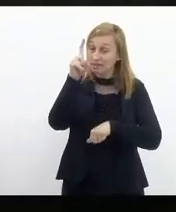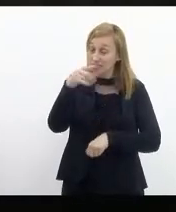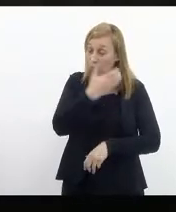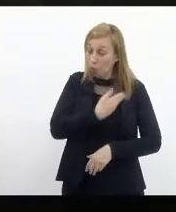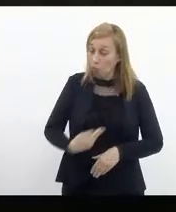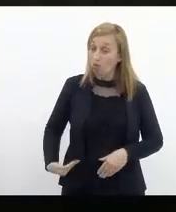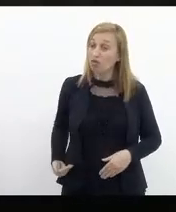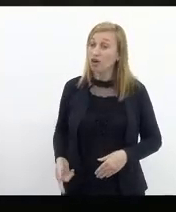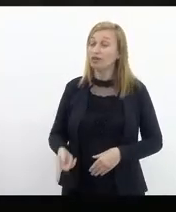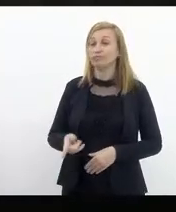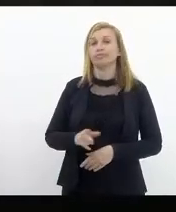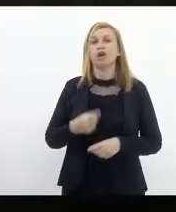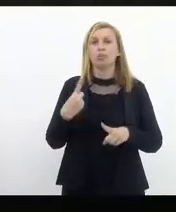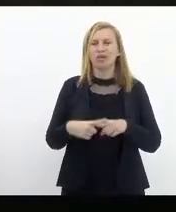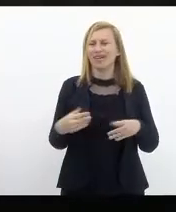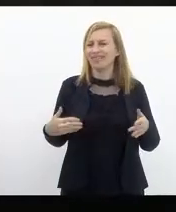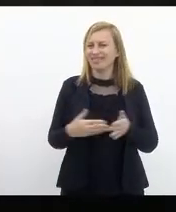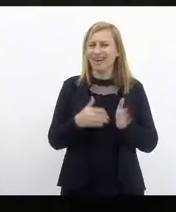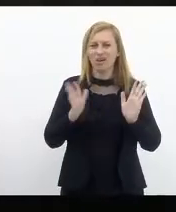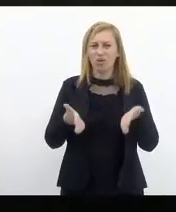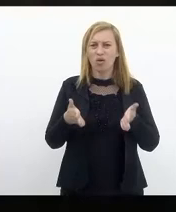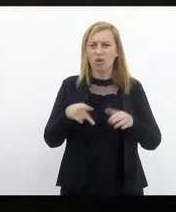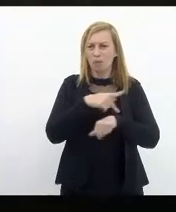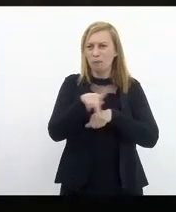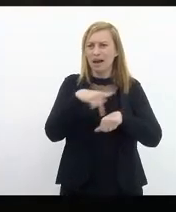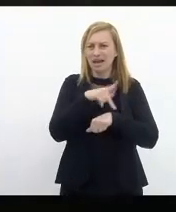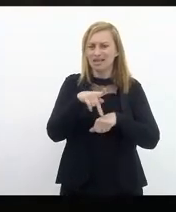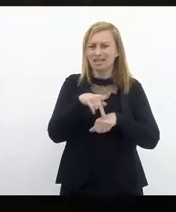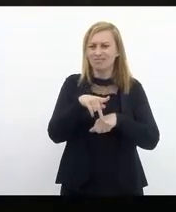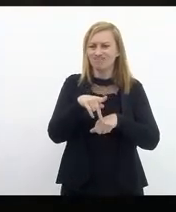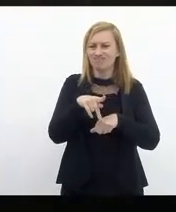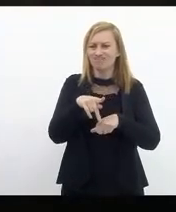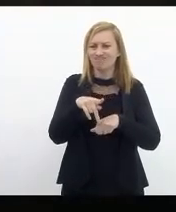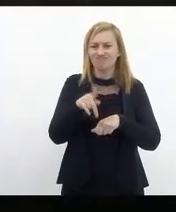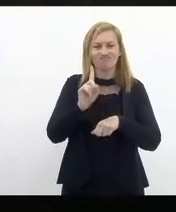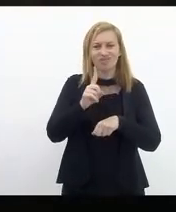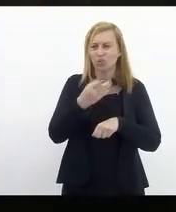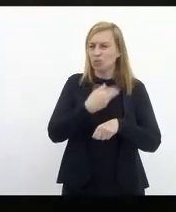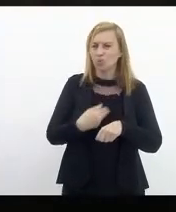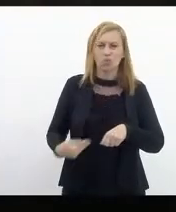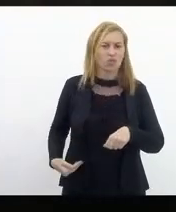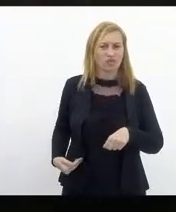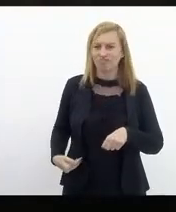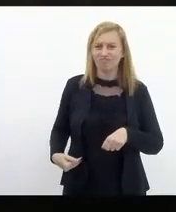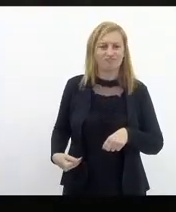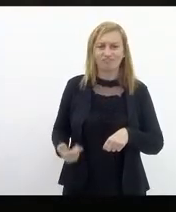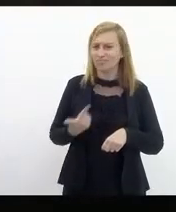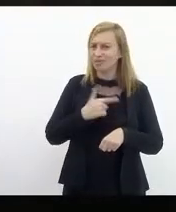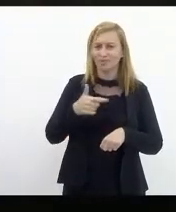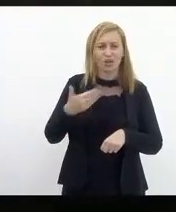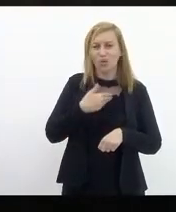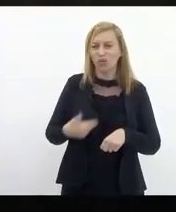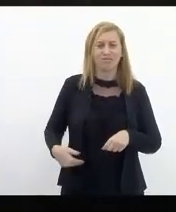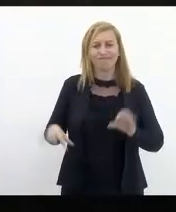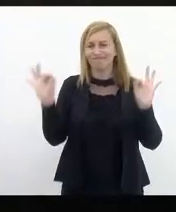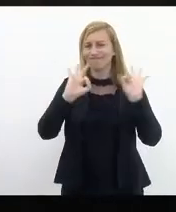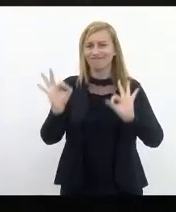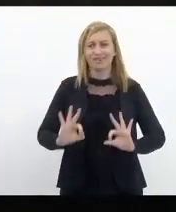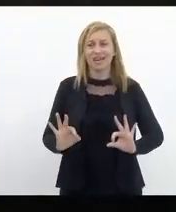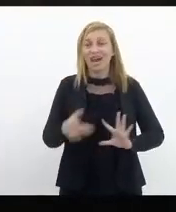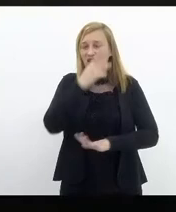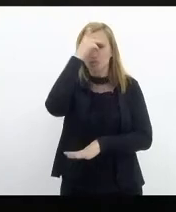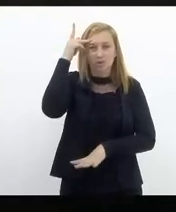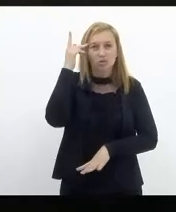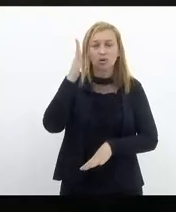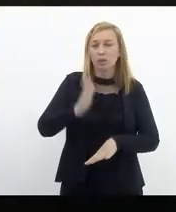que até agora o país não está governado não tem governo um país onde as